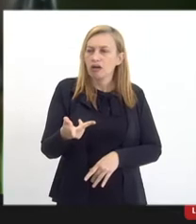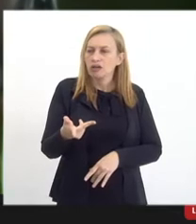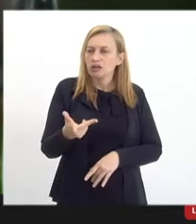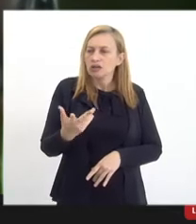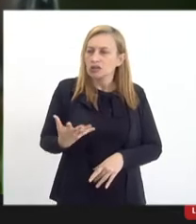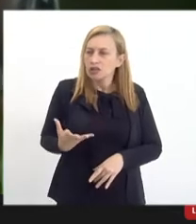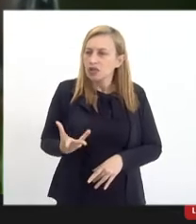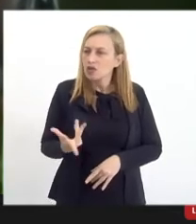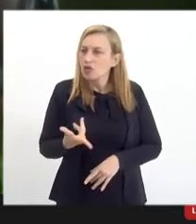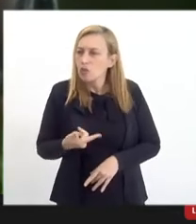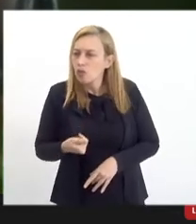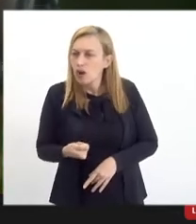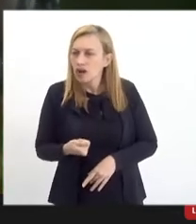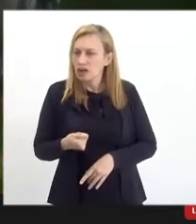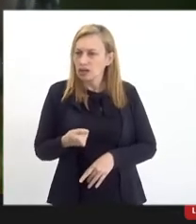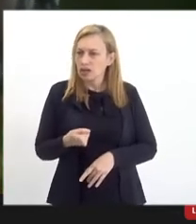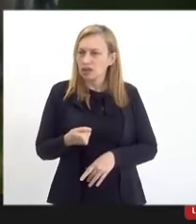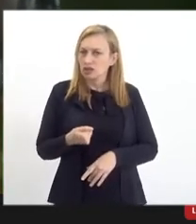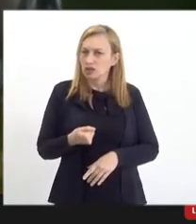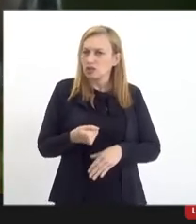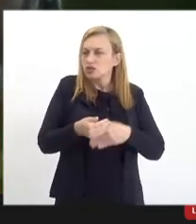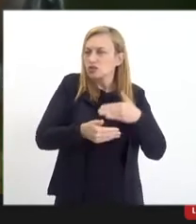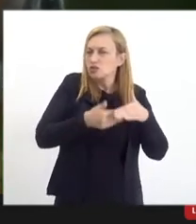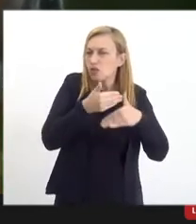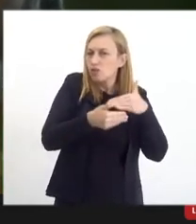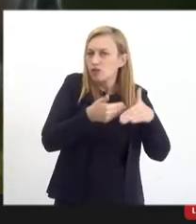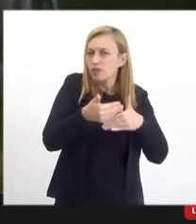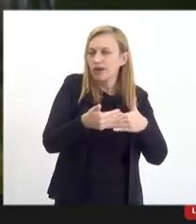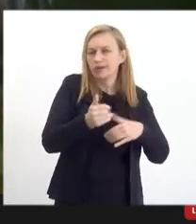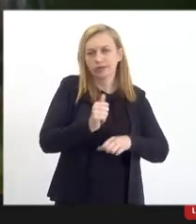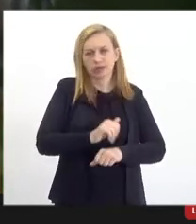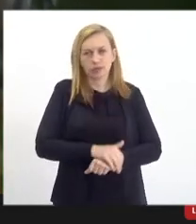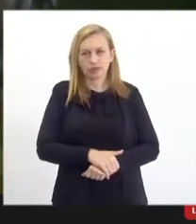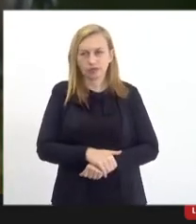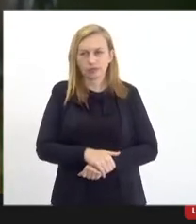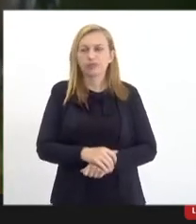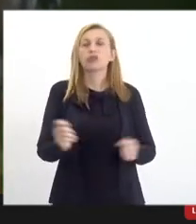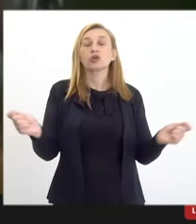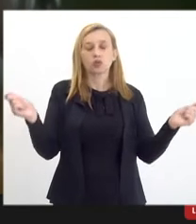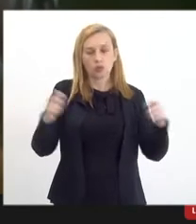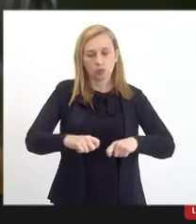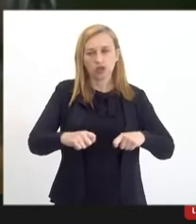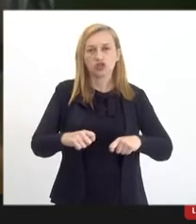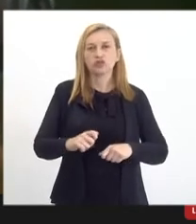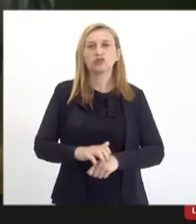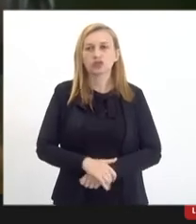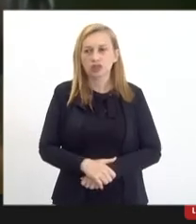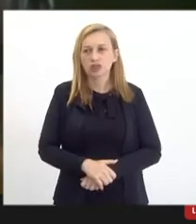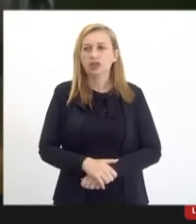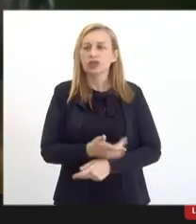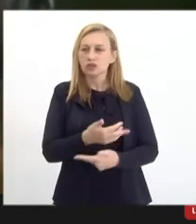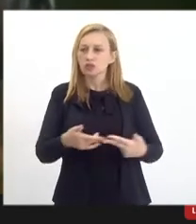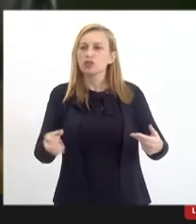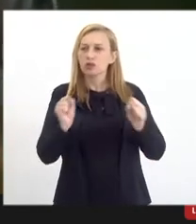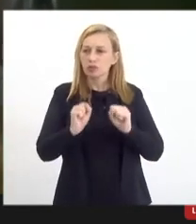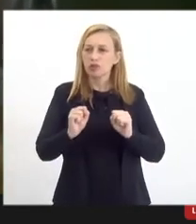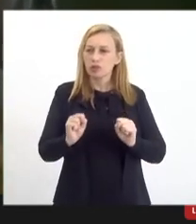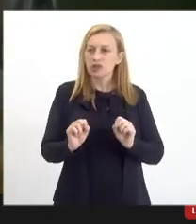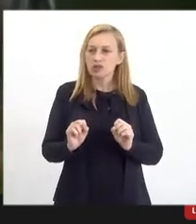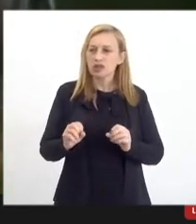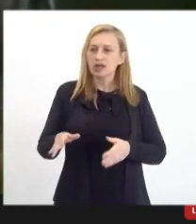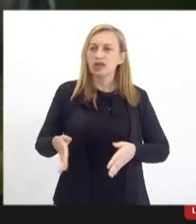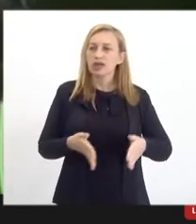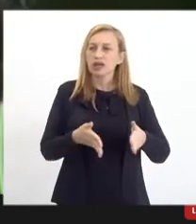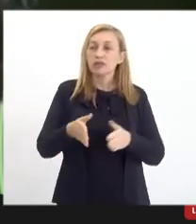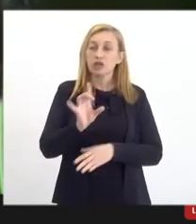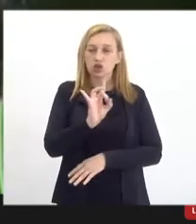a eficiência, a progressividade da eficiência e da competitividade para que as coisas possam andar sozinhas.